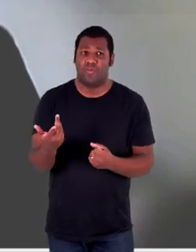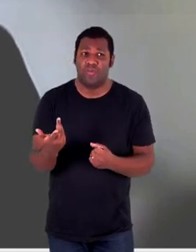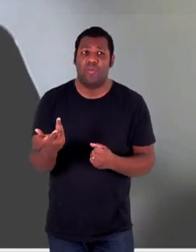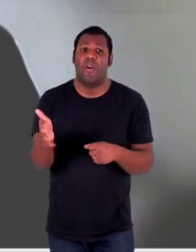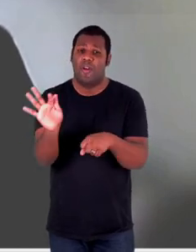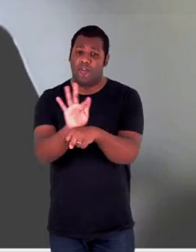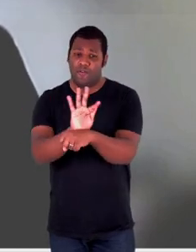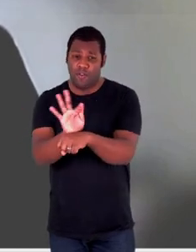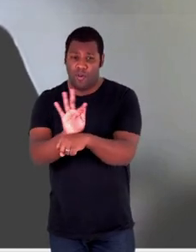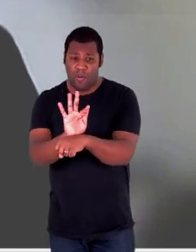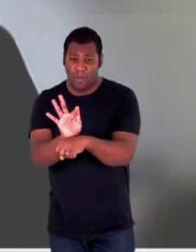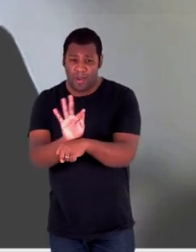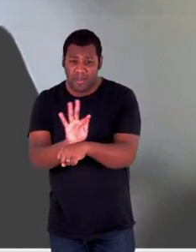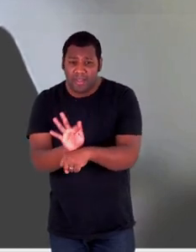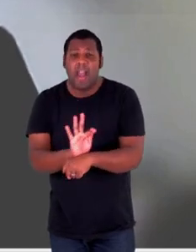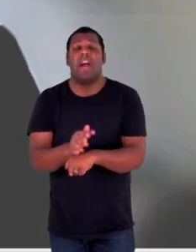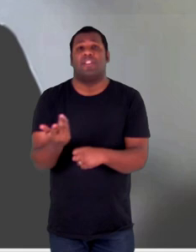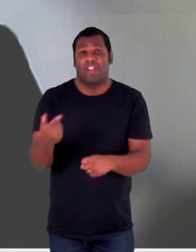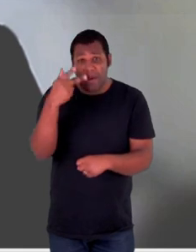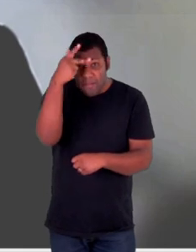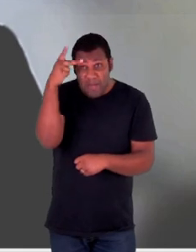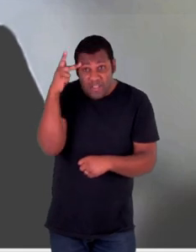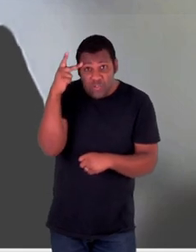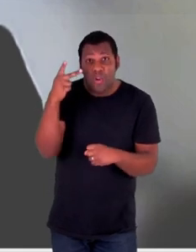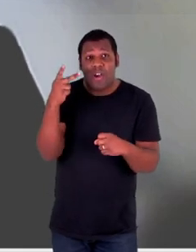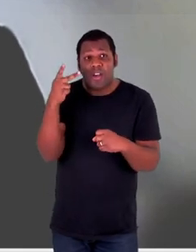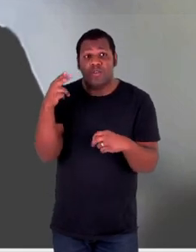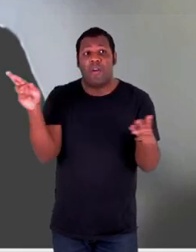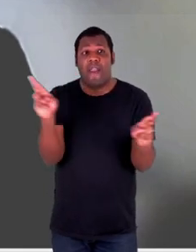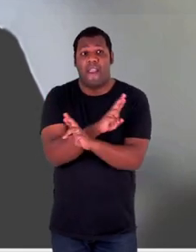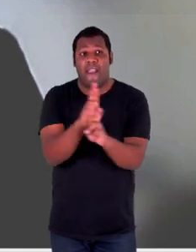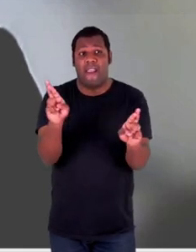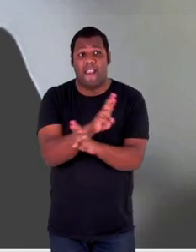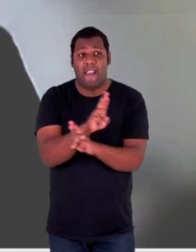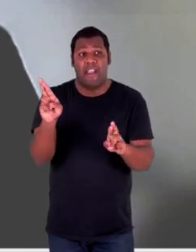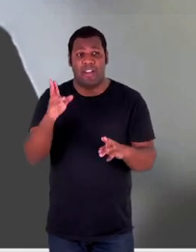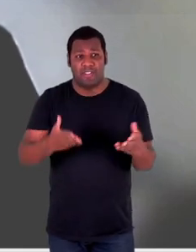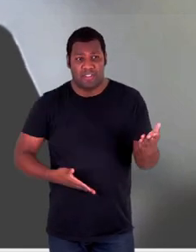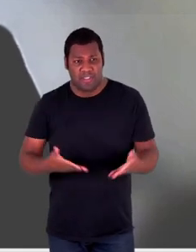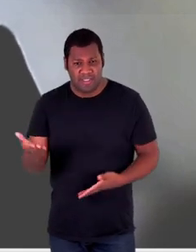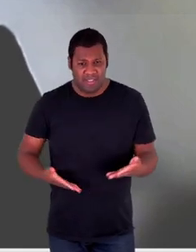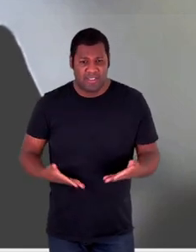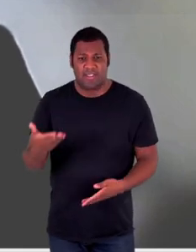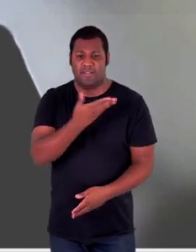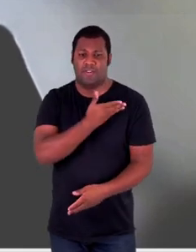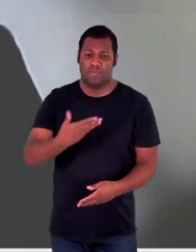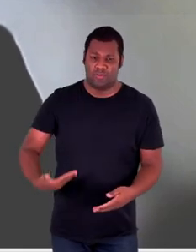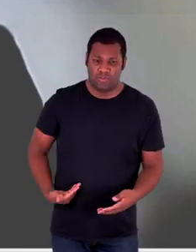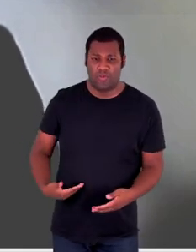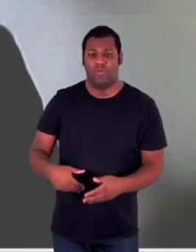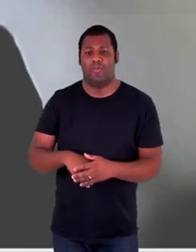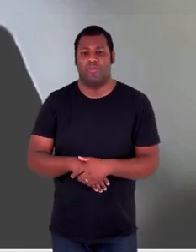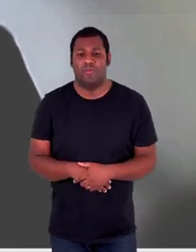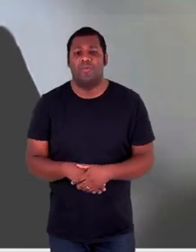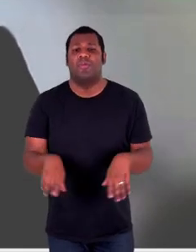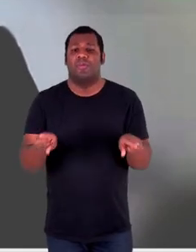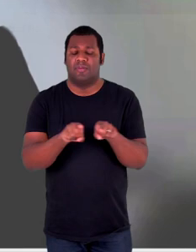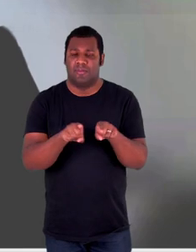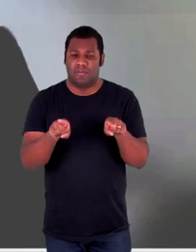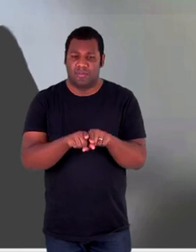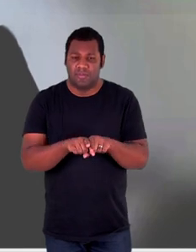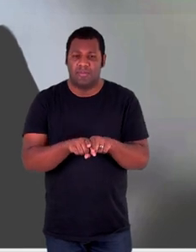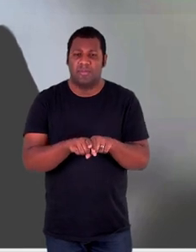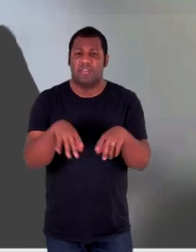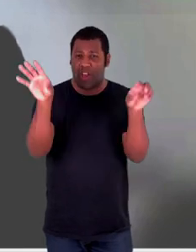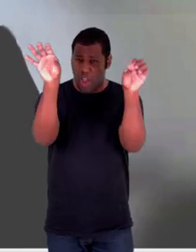para a rede de serviços públicos disponíveis ou em localidade ou na sede ou na estrutura do próprio âmbito